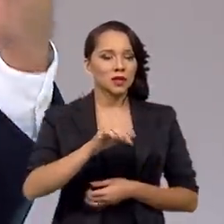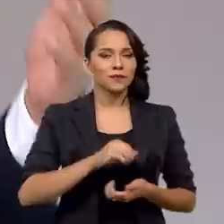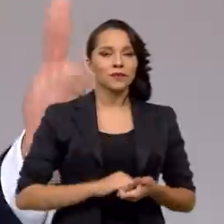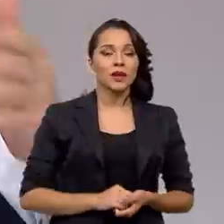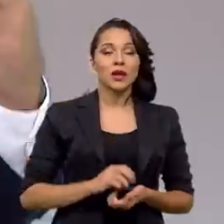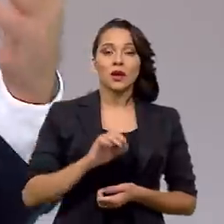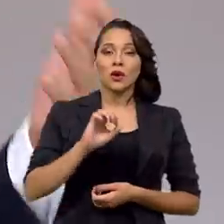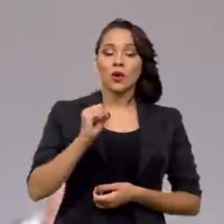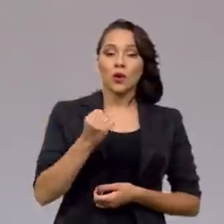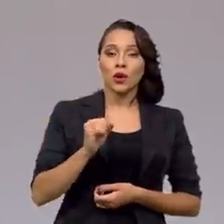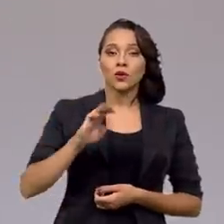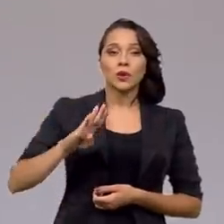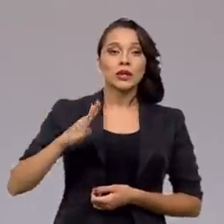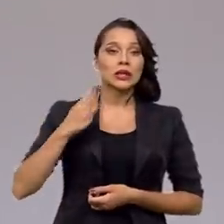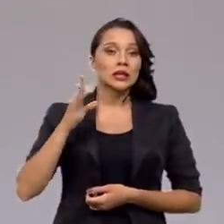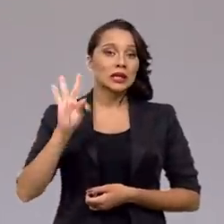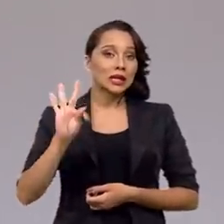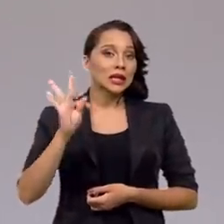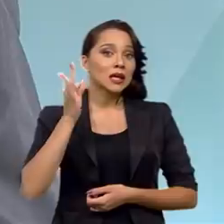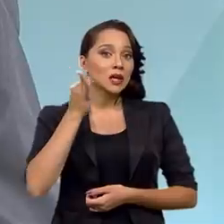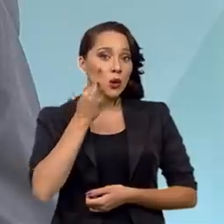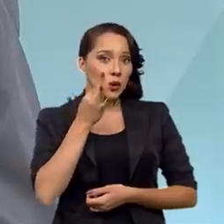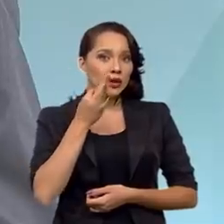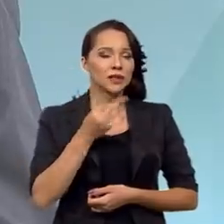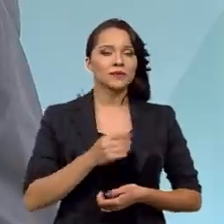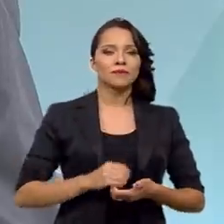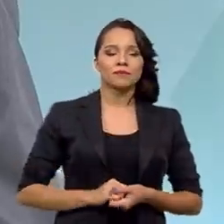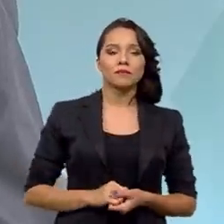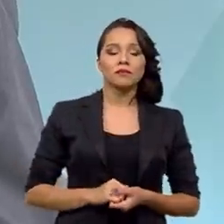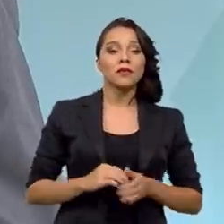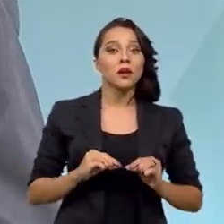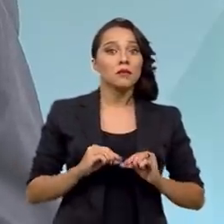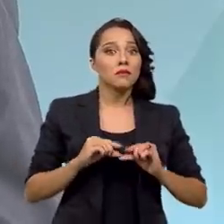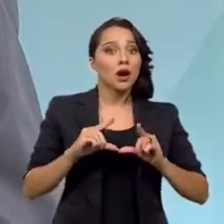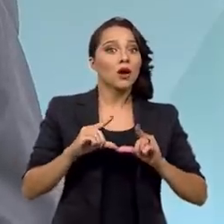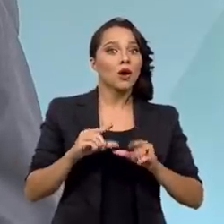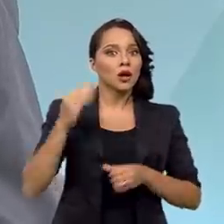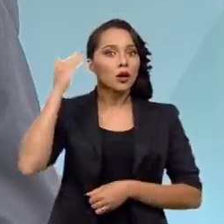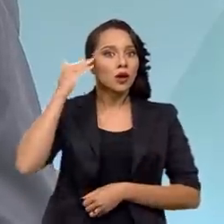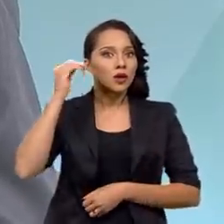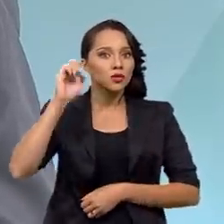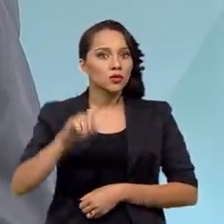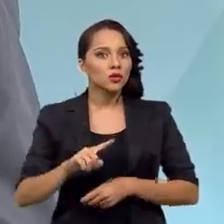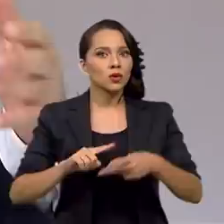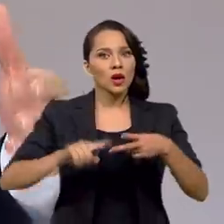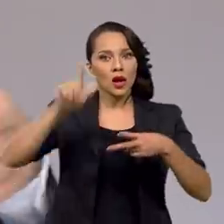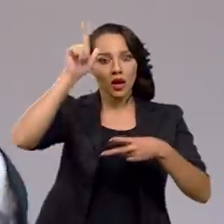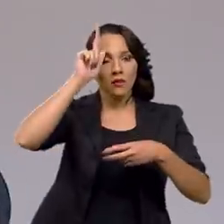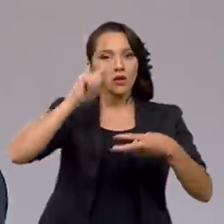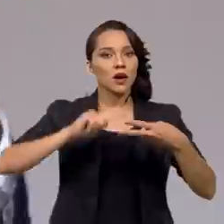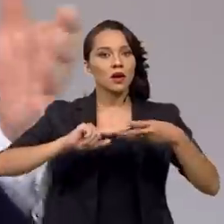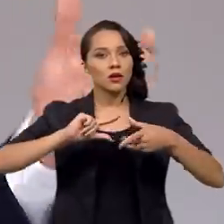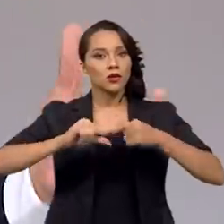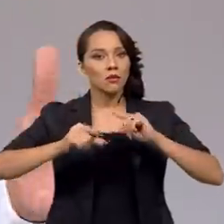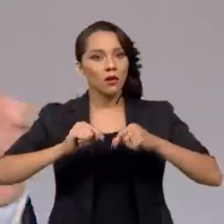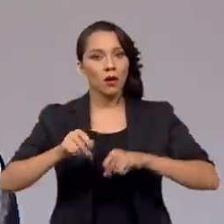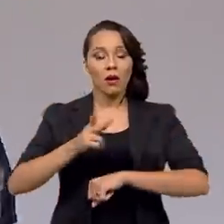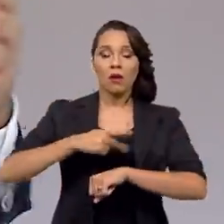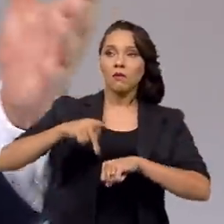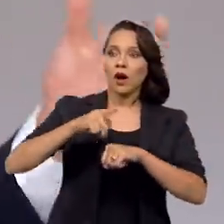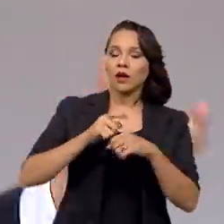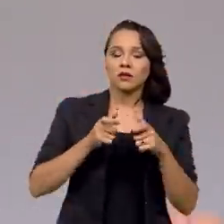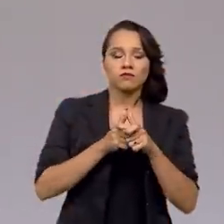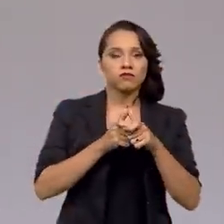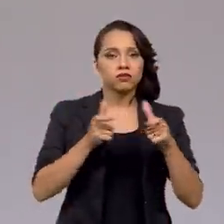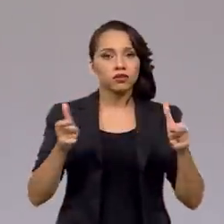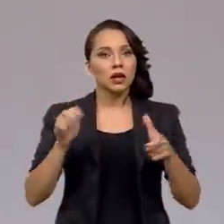trilhões e 700 bilhões de reais, um crescimento maior do que Coreia do Sul, Alemanha, Japão, países gigantes,